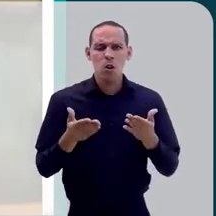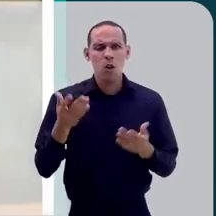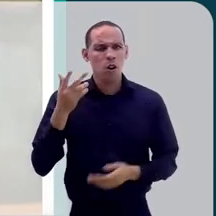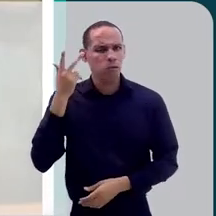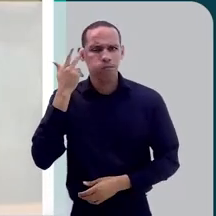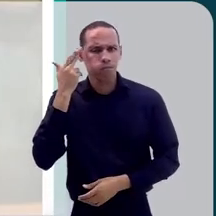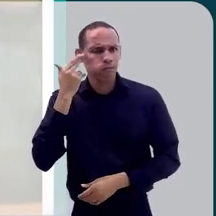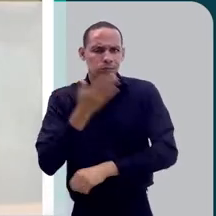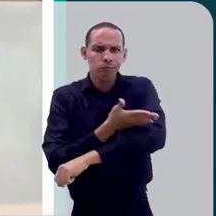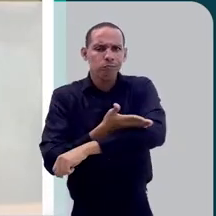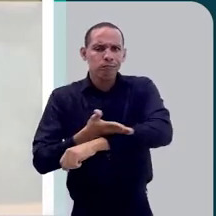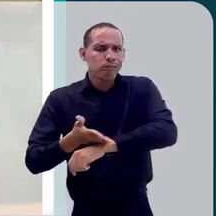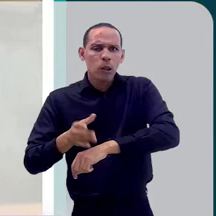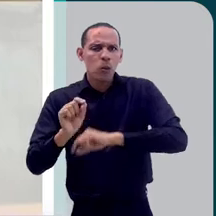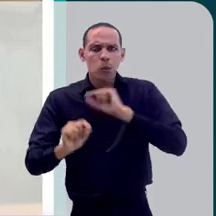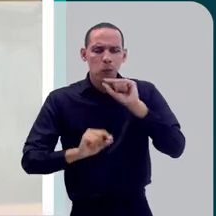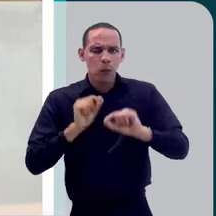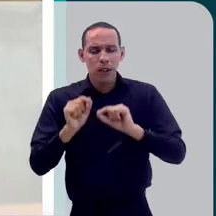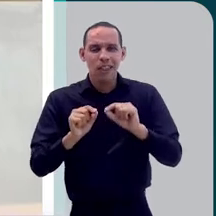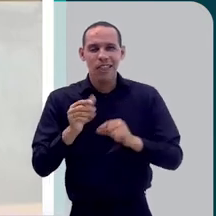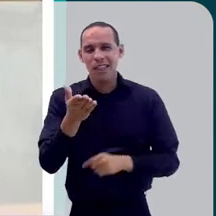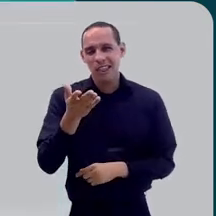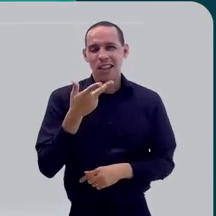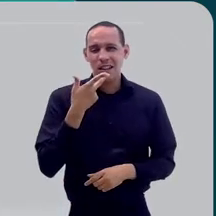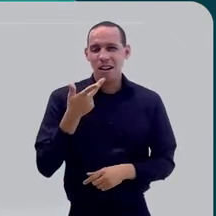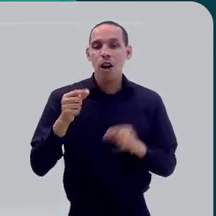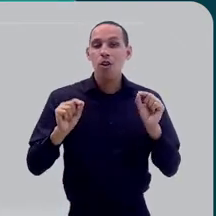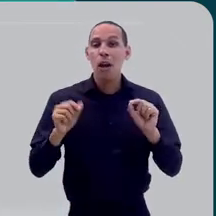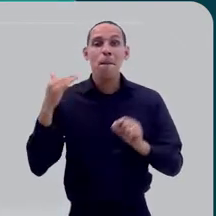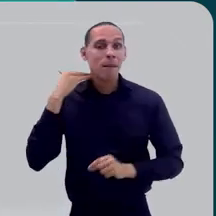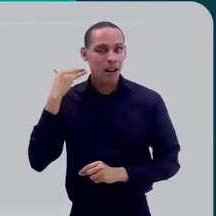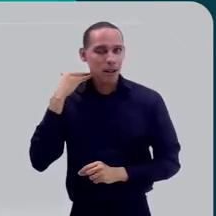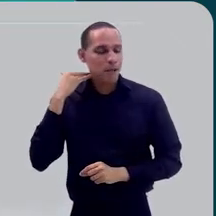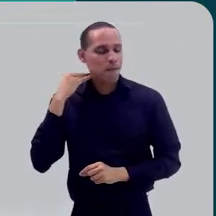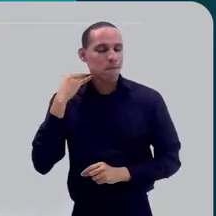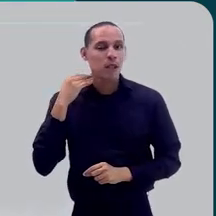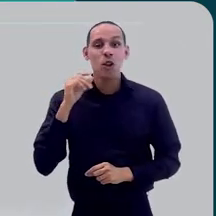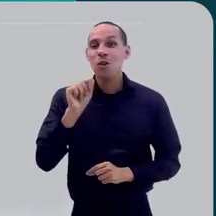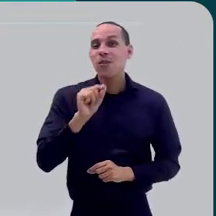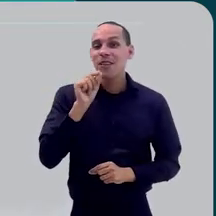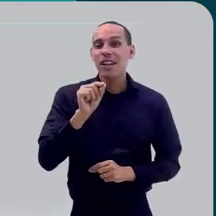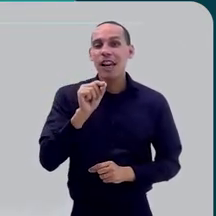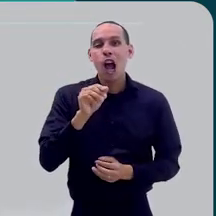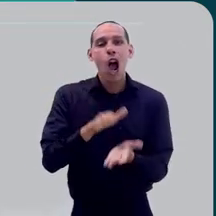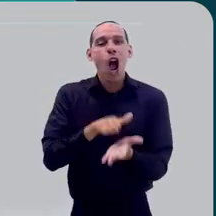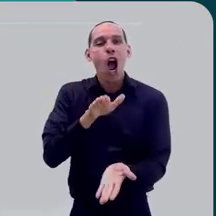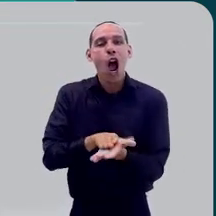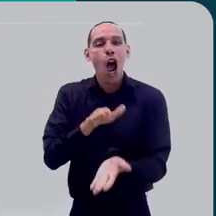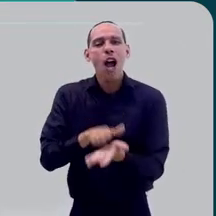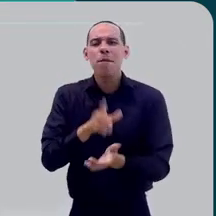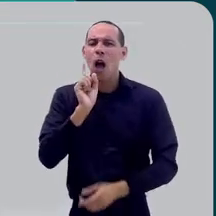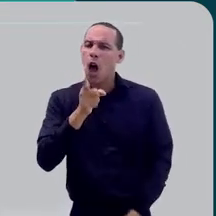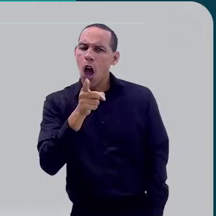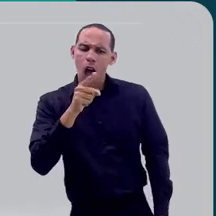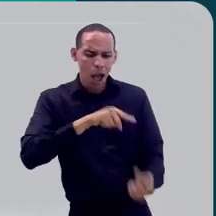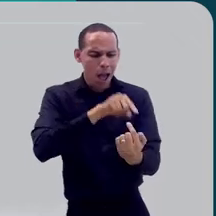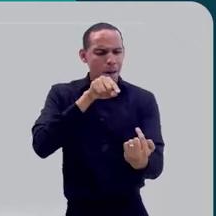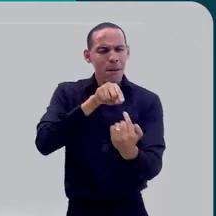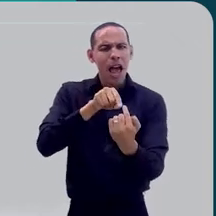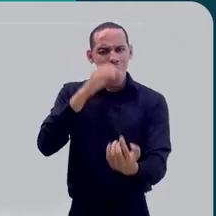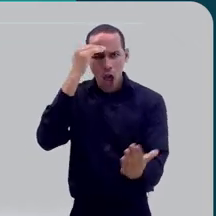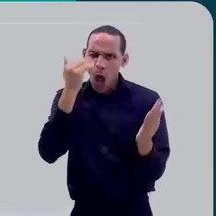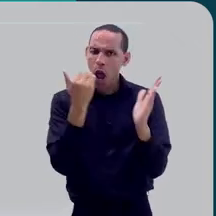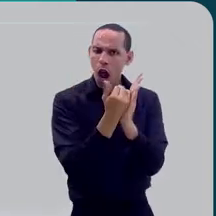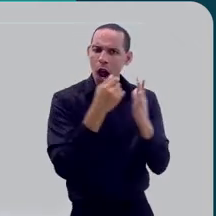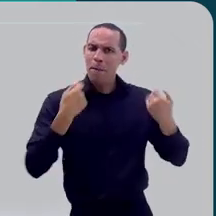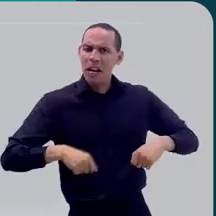em dia é muito comum, a senhora falou sobre os bancários e me veio à cabeça, que é a cobrança por meta, né? Tipo, você tem que vender